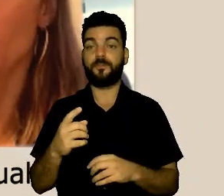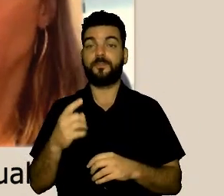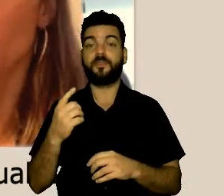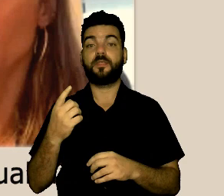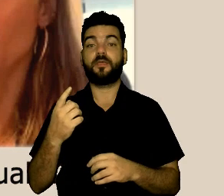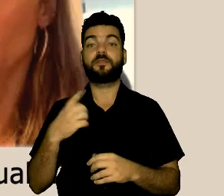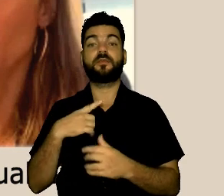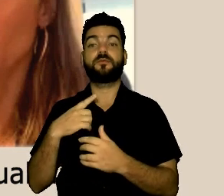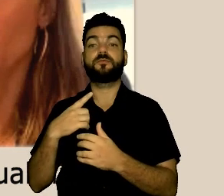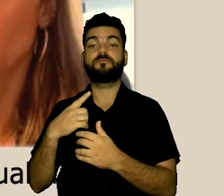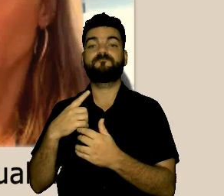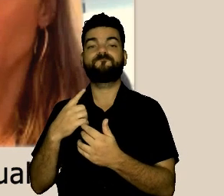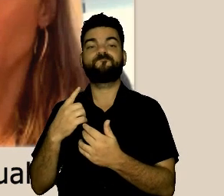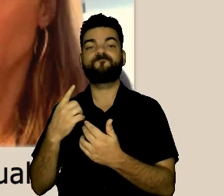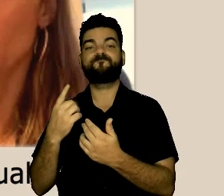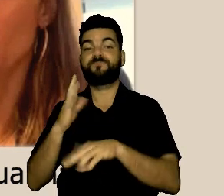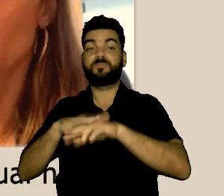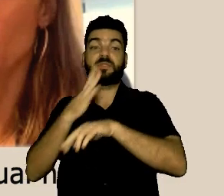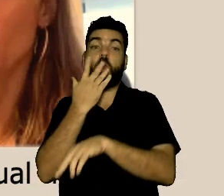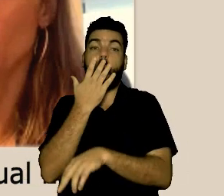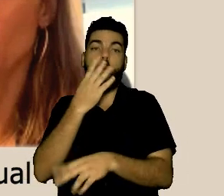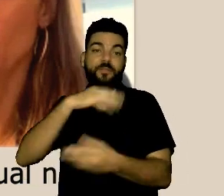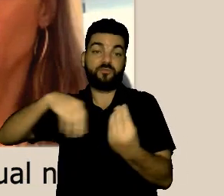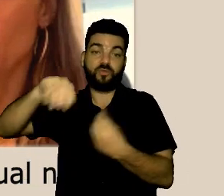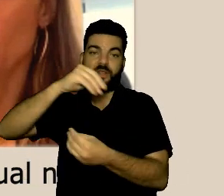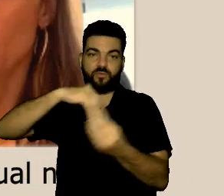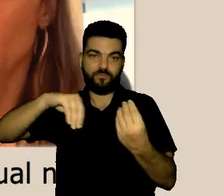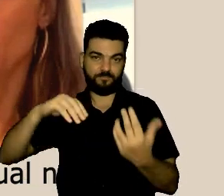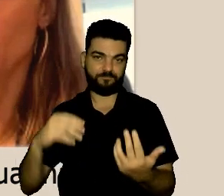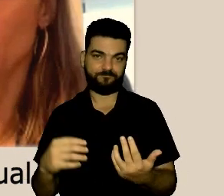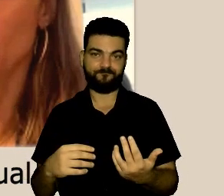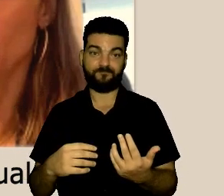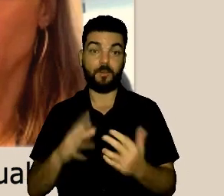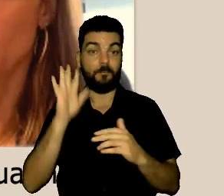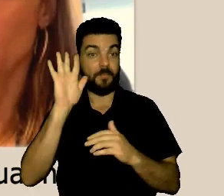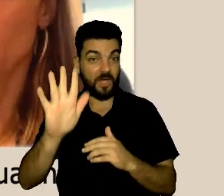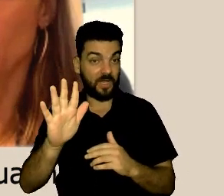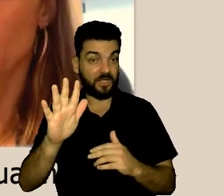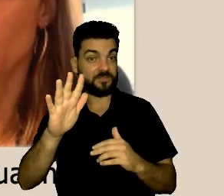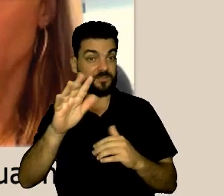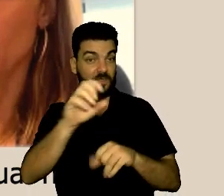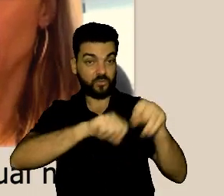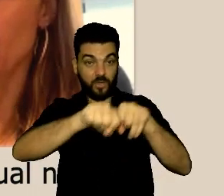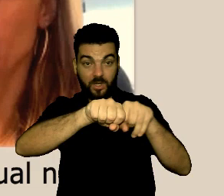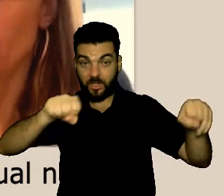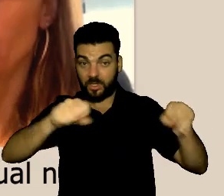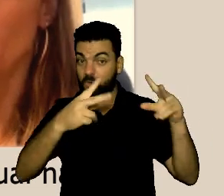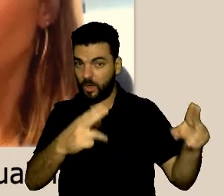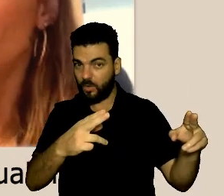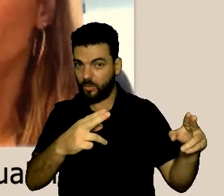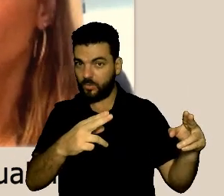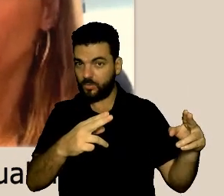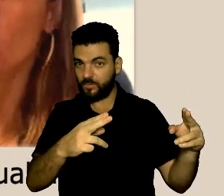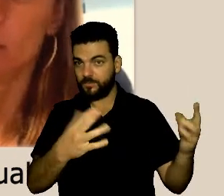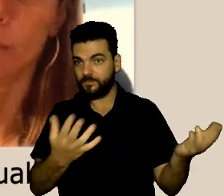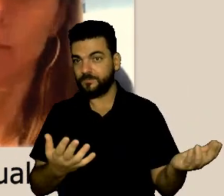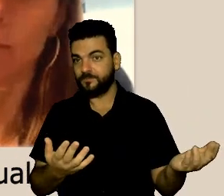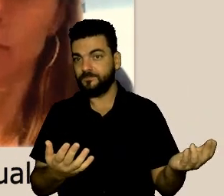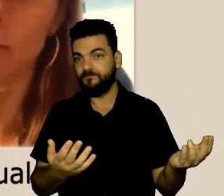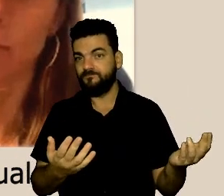mesmas toalhas, aonde, pelo menos, é a nossa intenção, enquanto